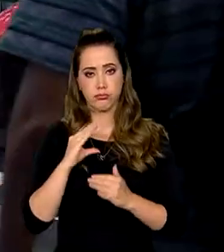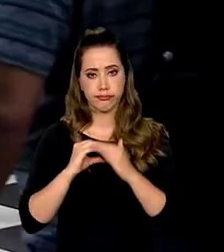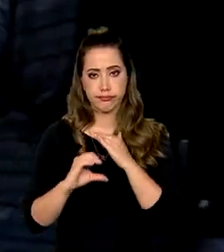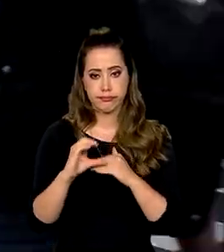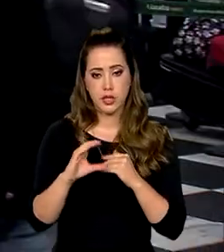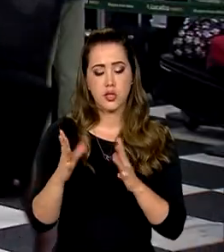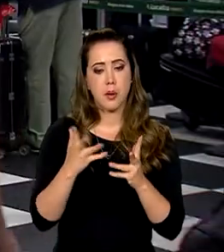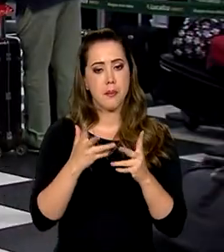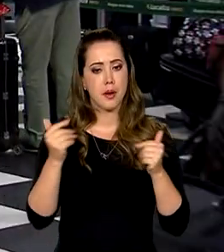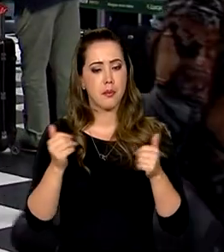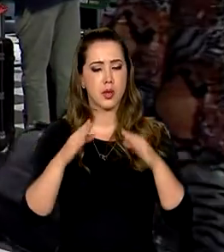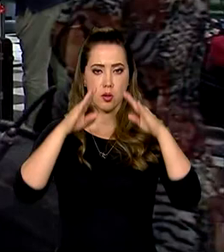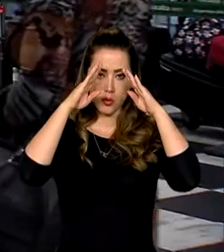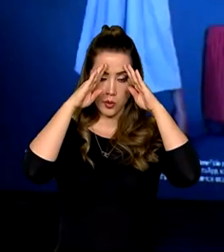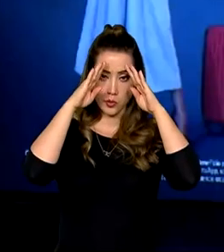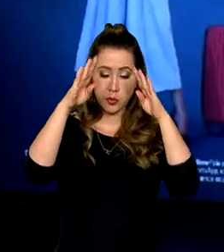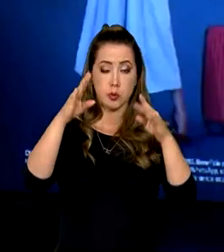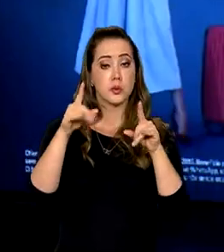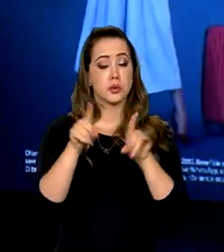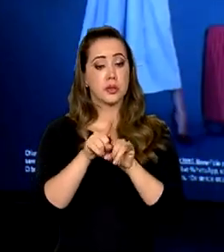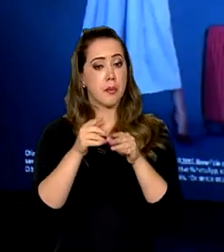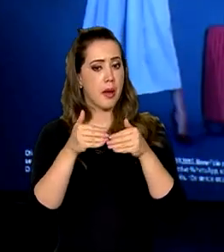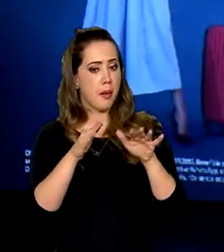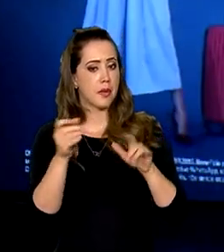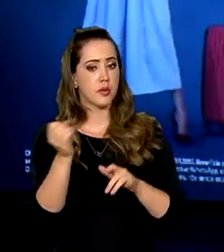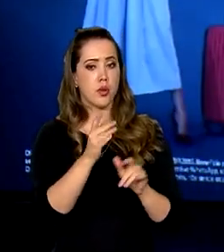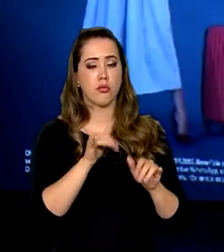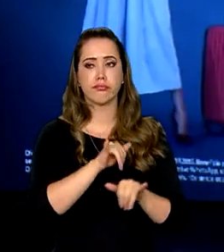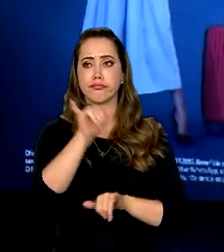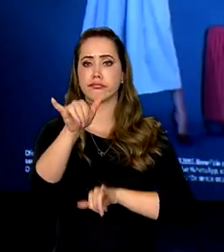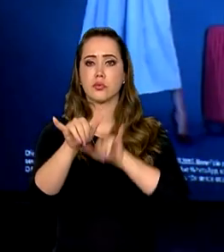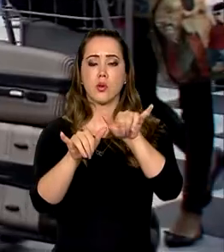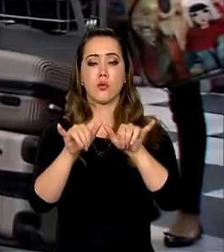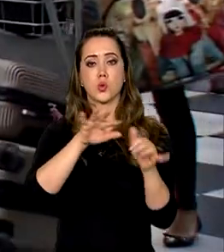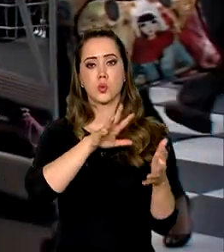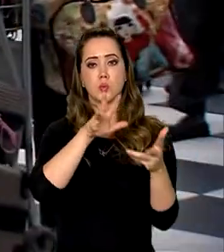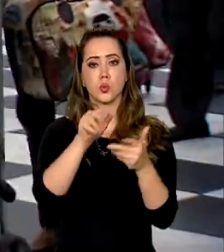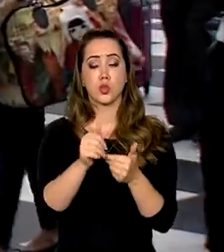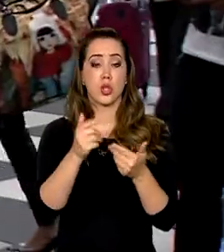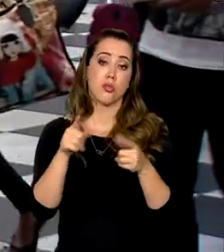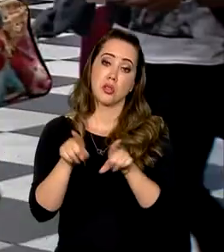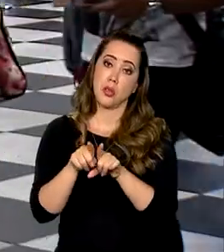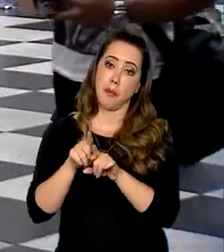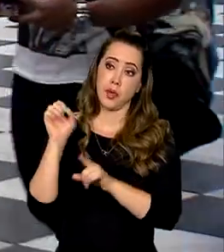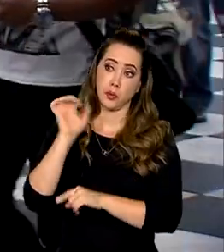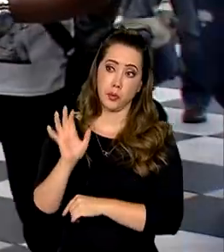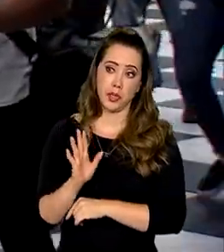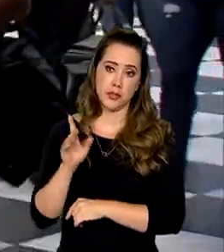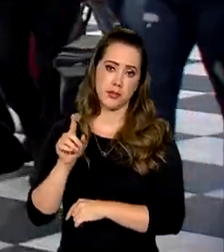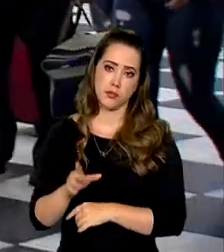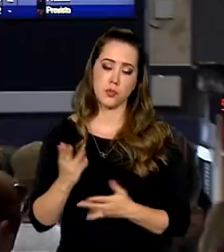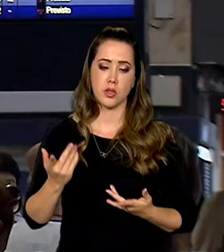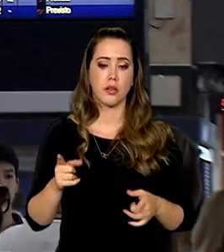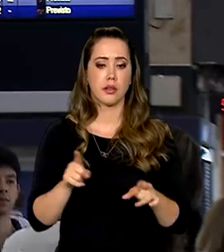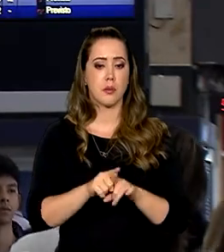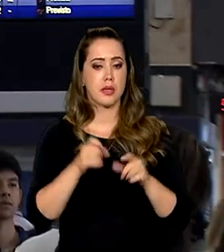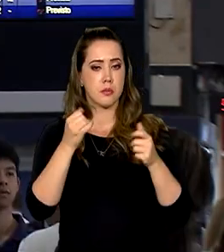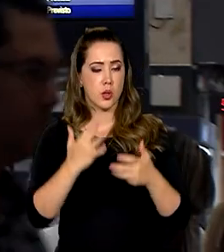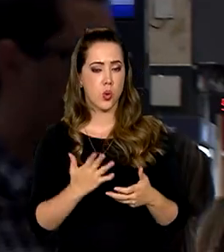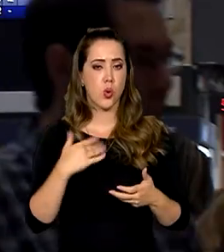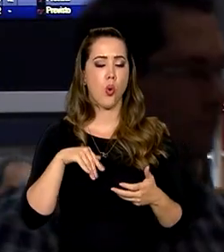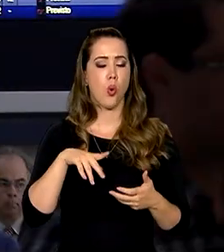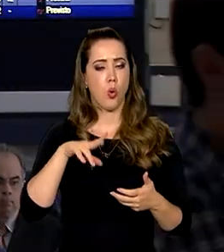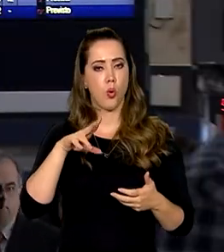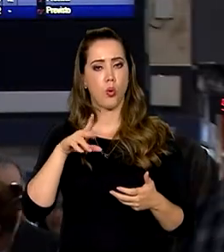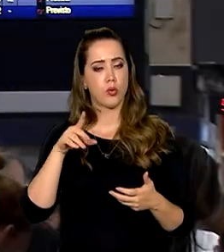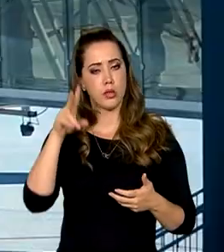a infraestrutura aeroportuária e abrir novas rotas internacionais e nacionais. Além disso, Celso Sabino lembrou o